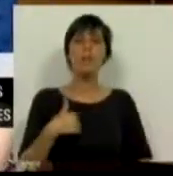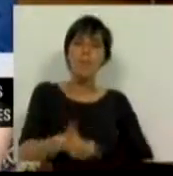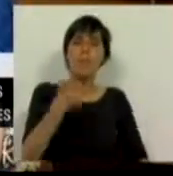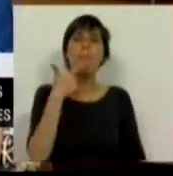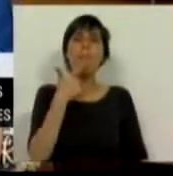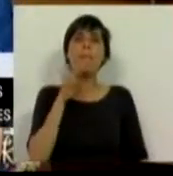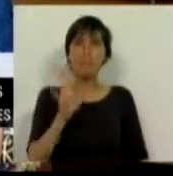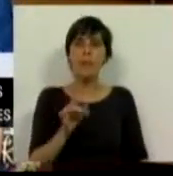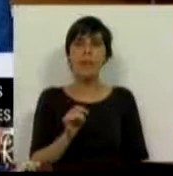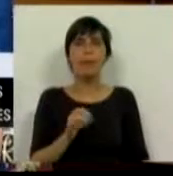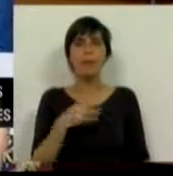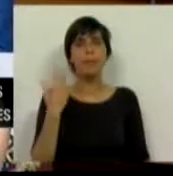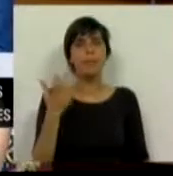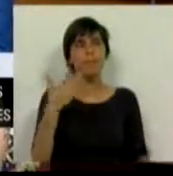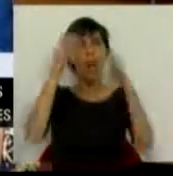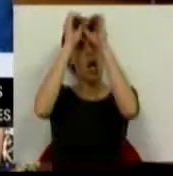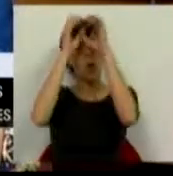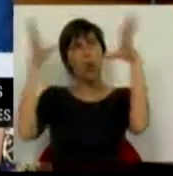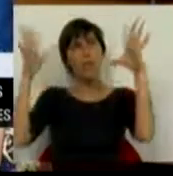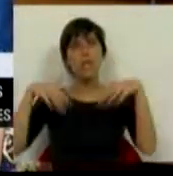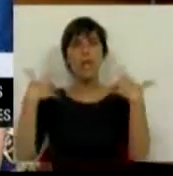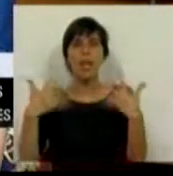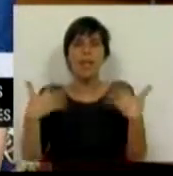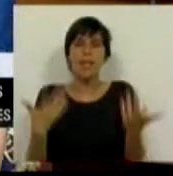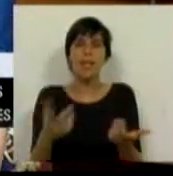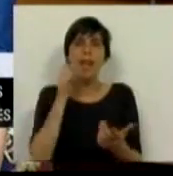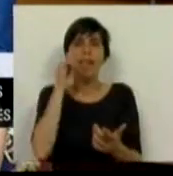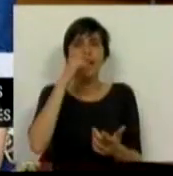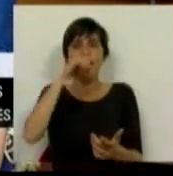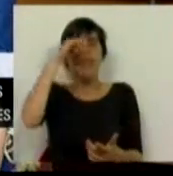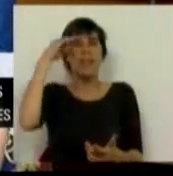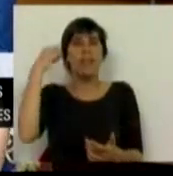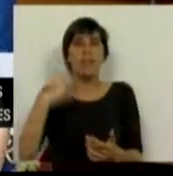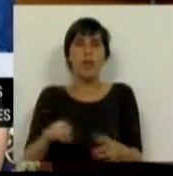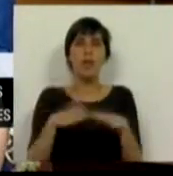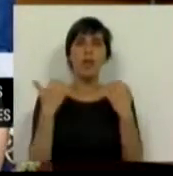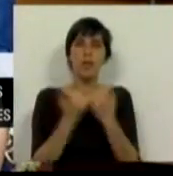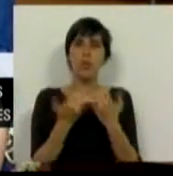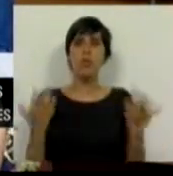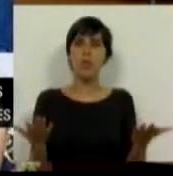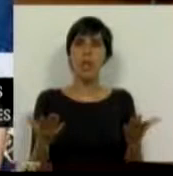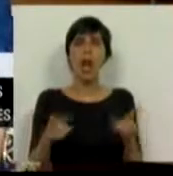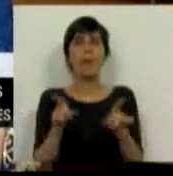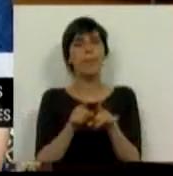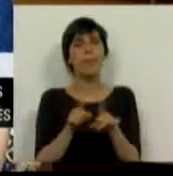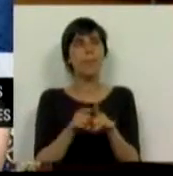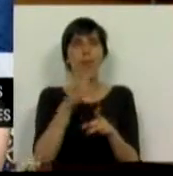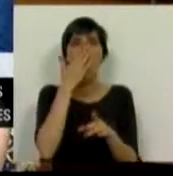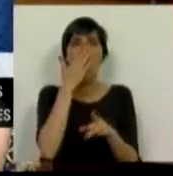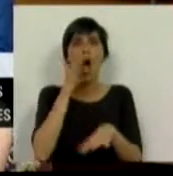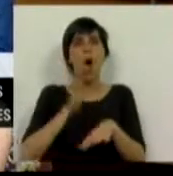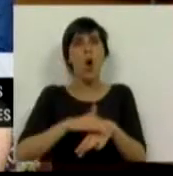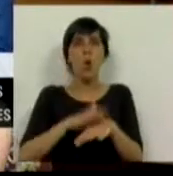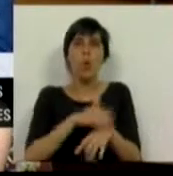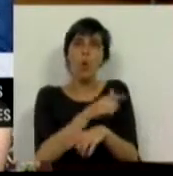percebo esta concepção de que aqueles que têm dificuldades sociais são quase que